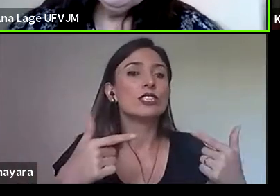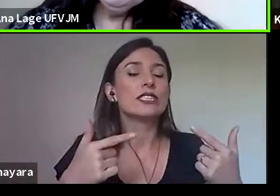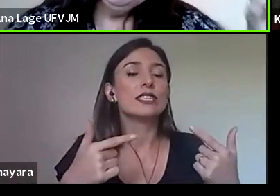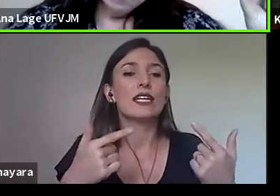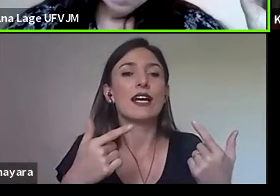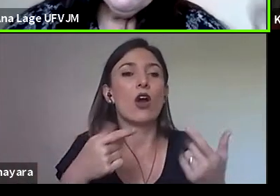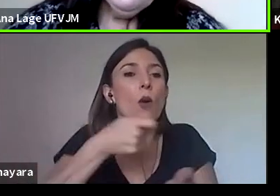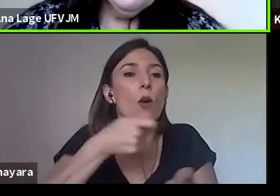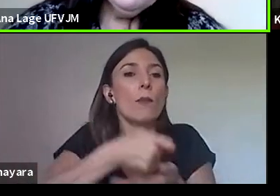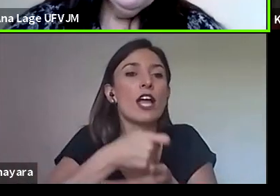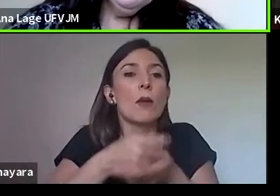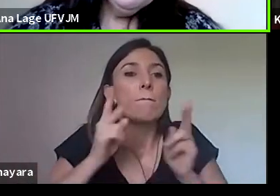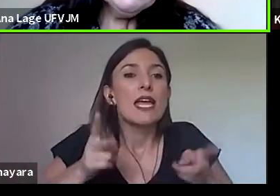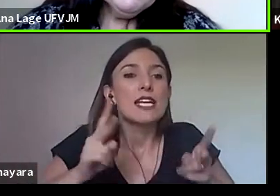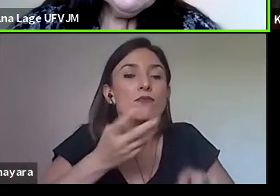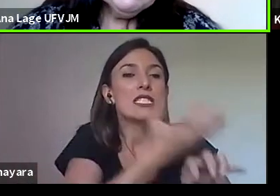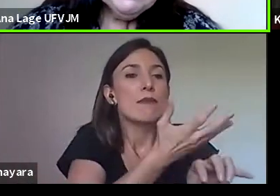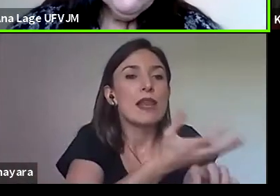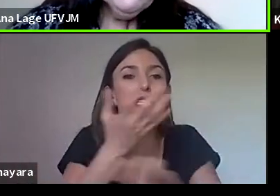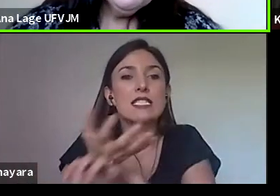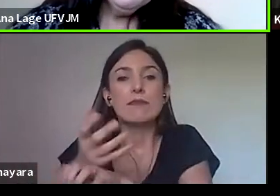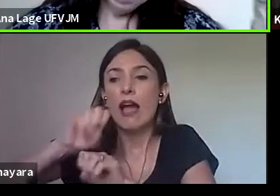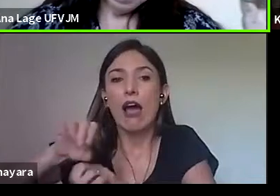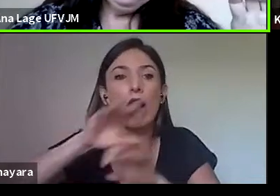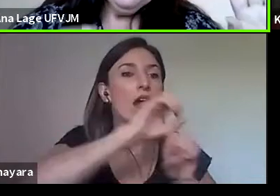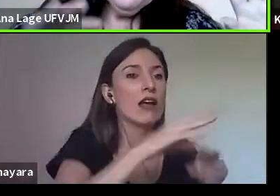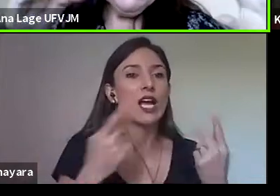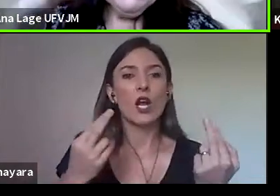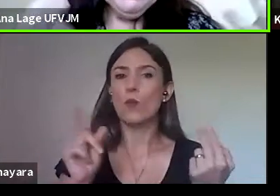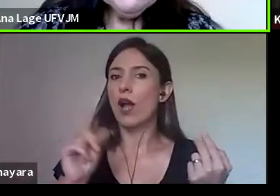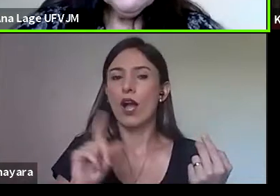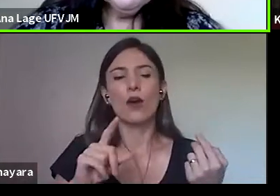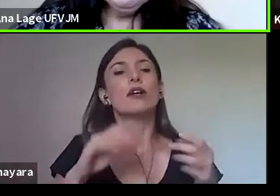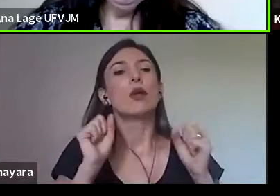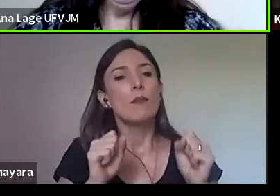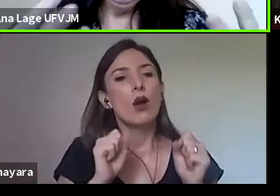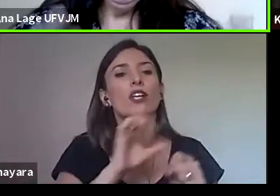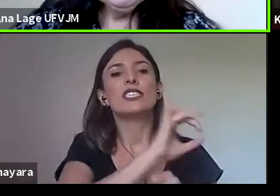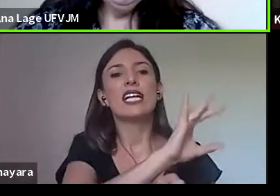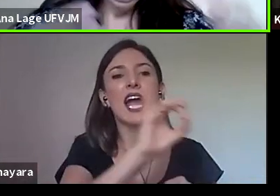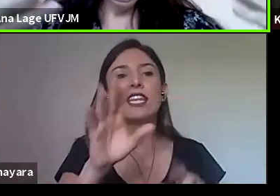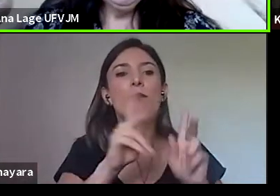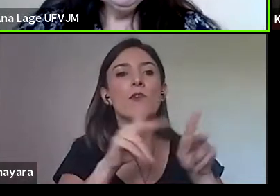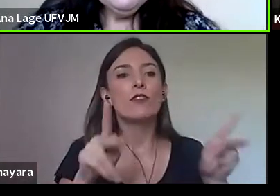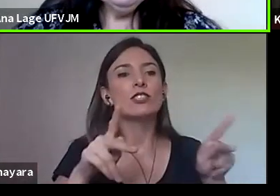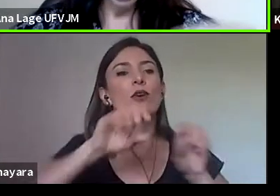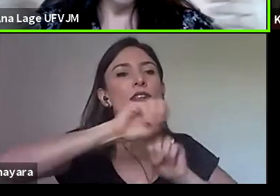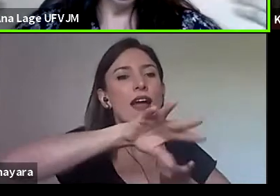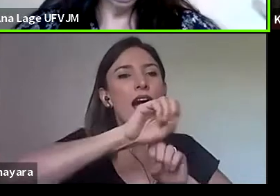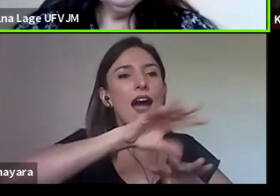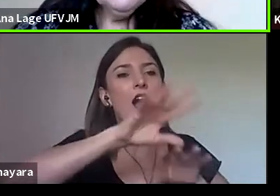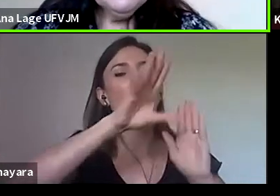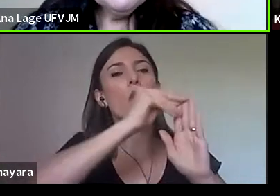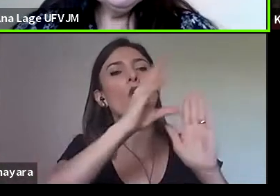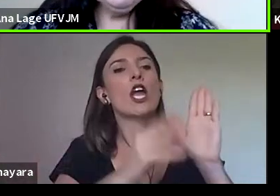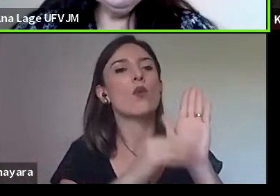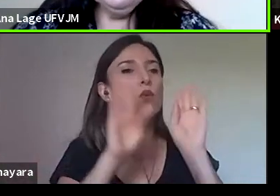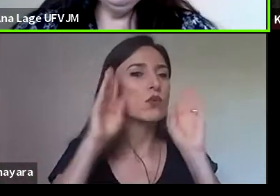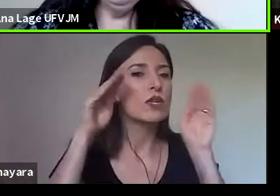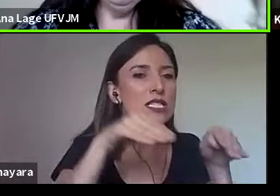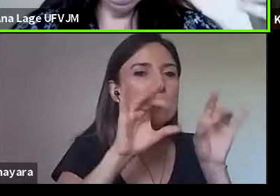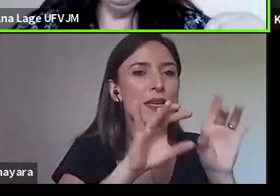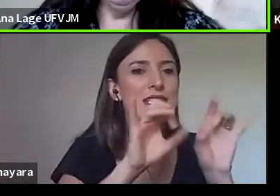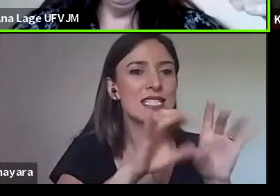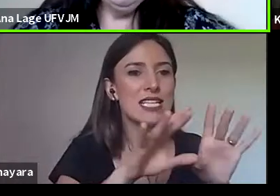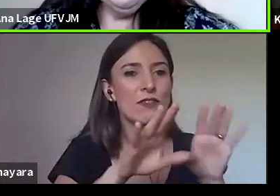mas você tem conteúdos específicos e esses conteúdos específicos são dados nessas